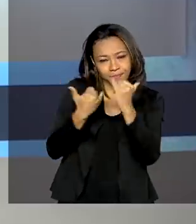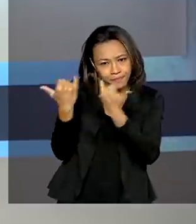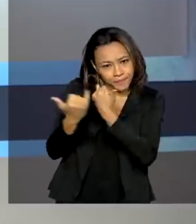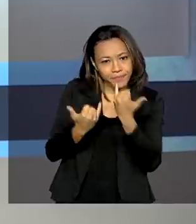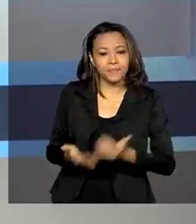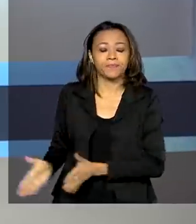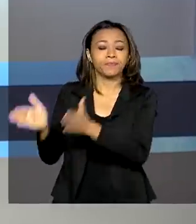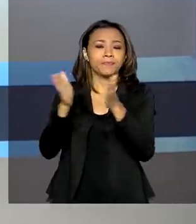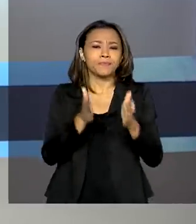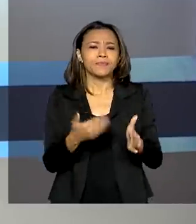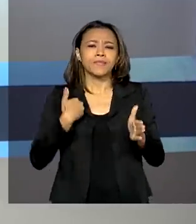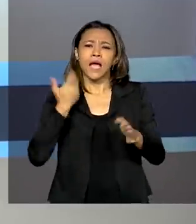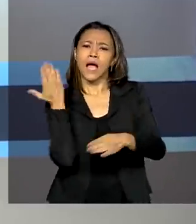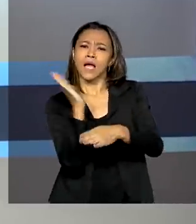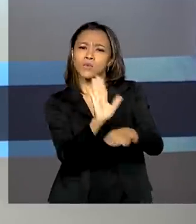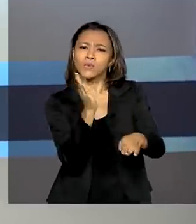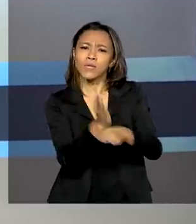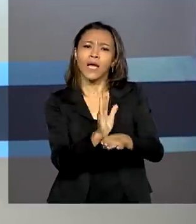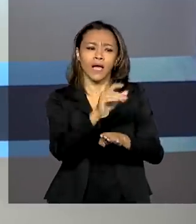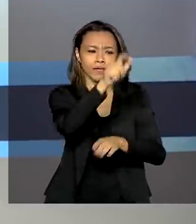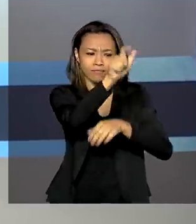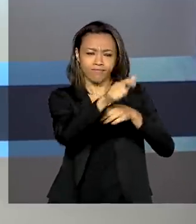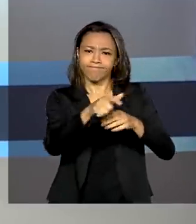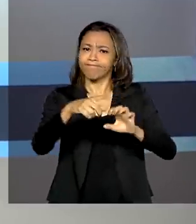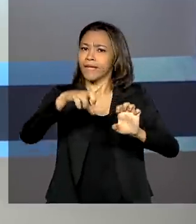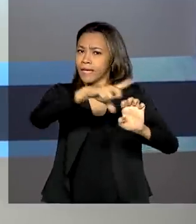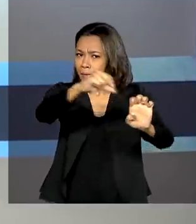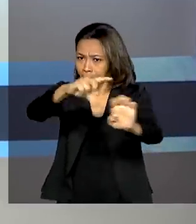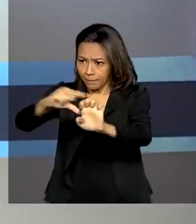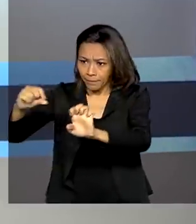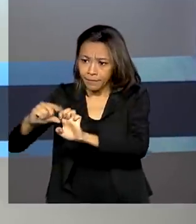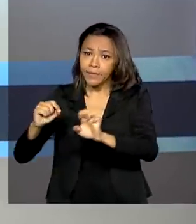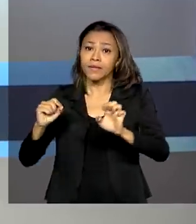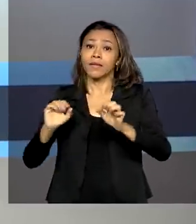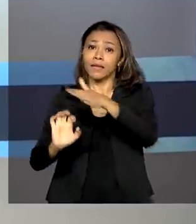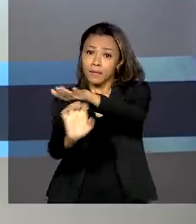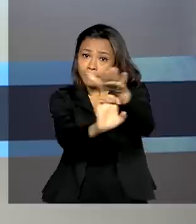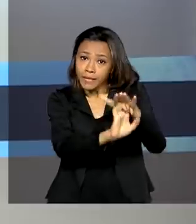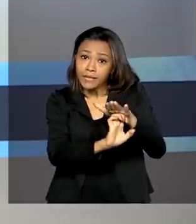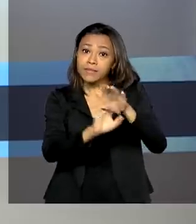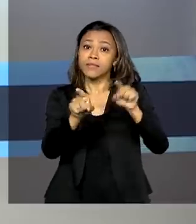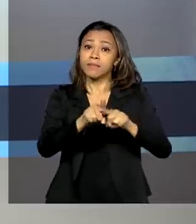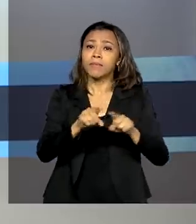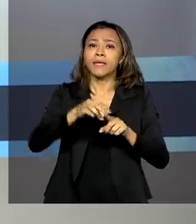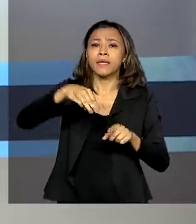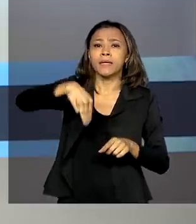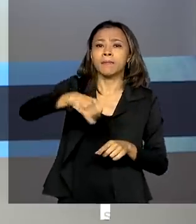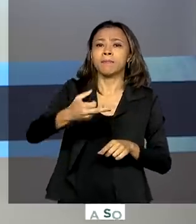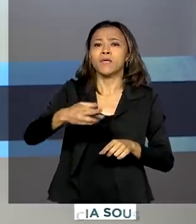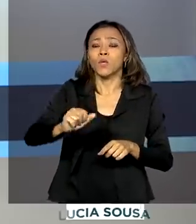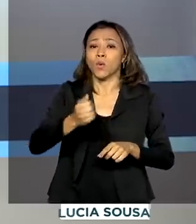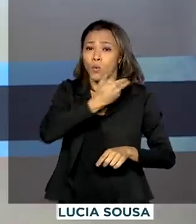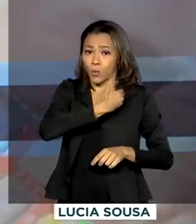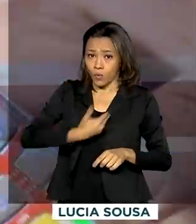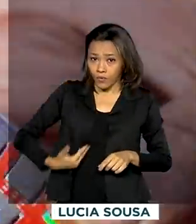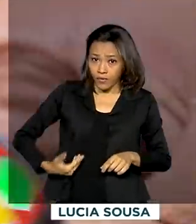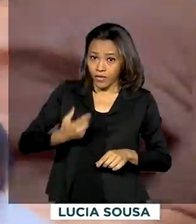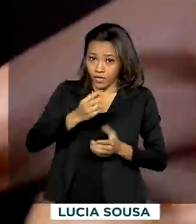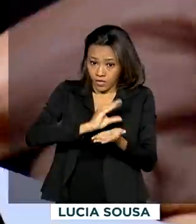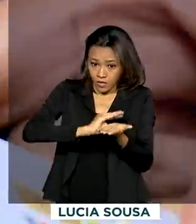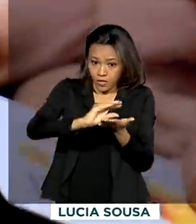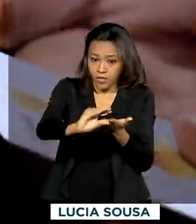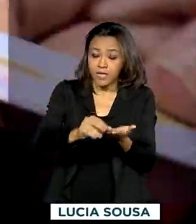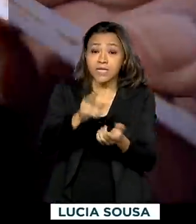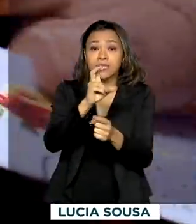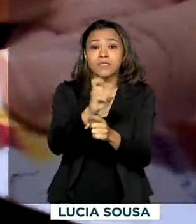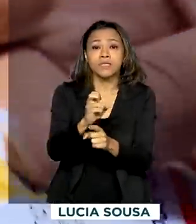E para ajudar empreendedores individuais e micro e pequenas empresas, o governo liberou a primeira parcela no valor de R 5